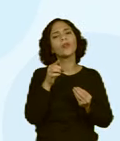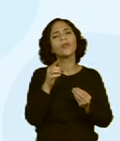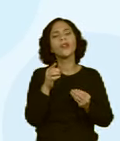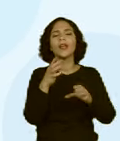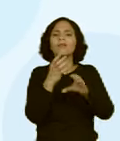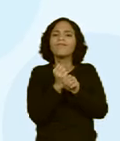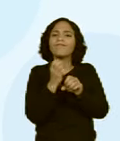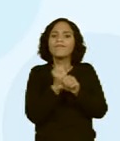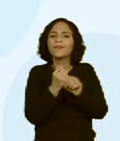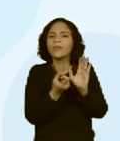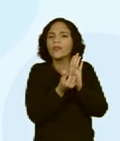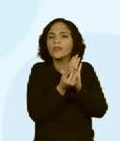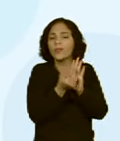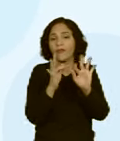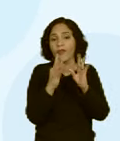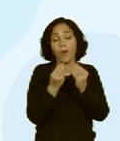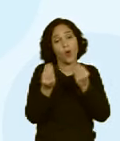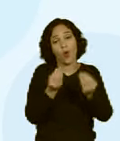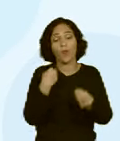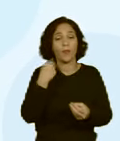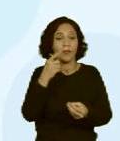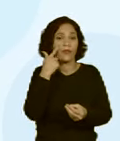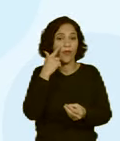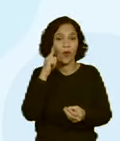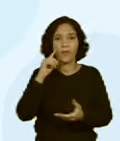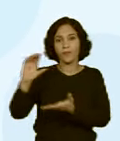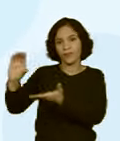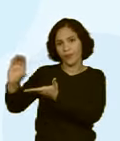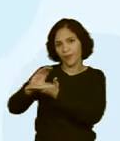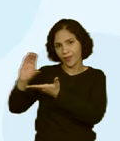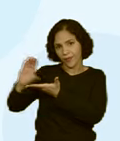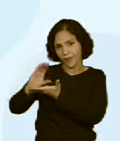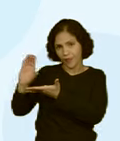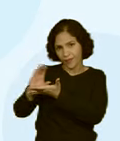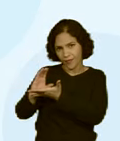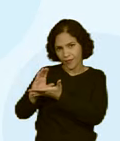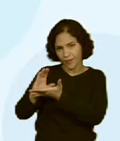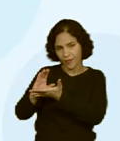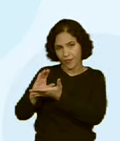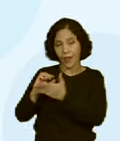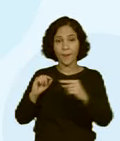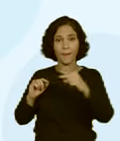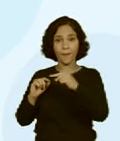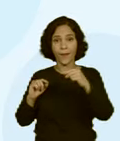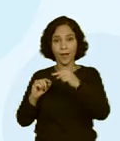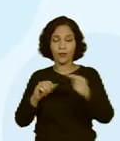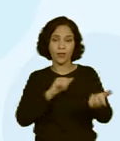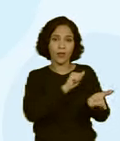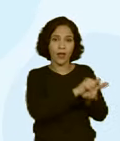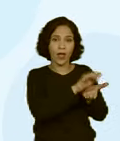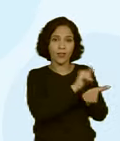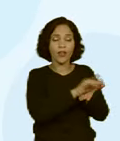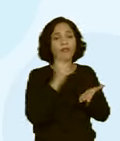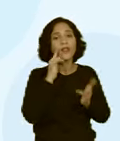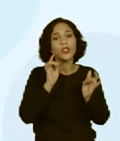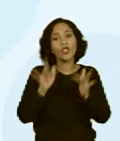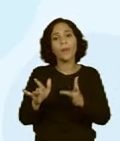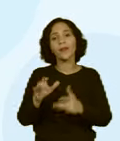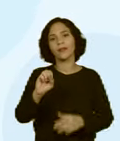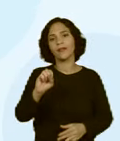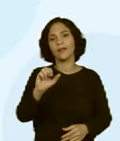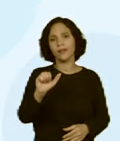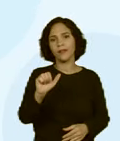família, a gente vai pegar as receitas, menos as despesas e vai descobrir o saldo.